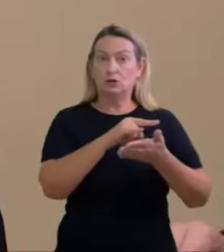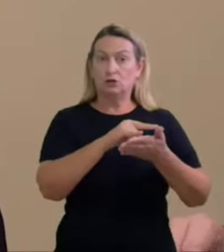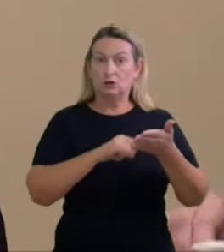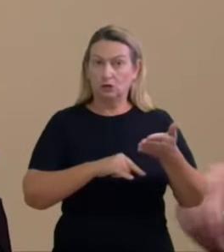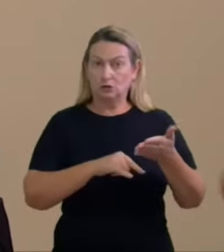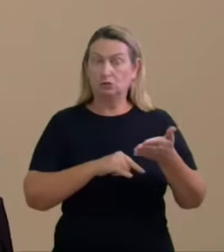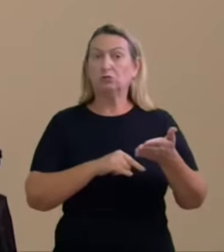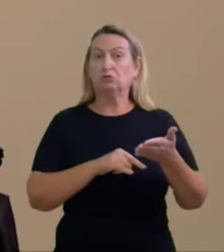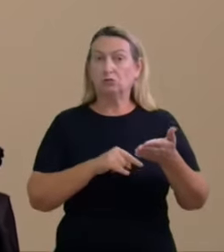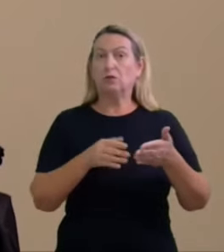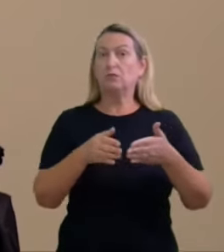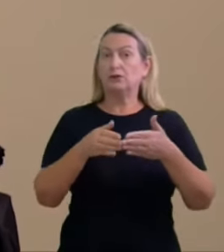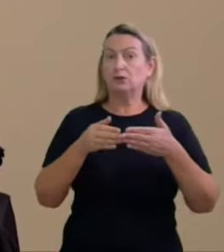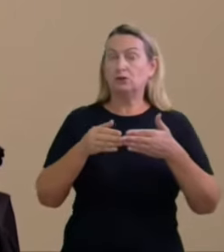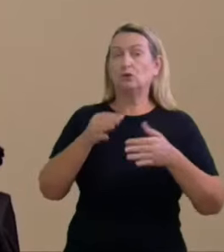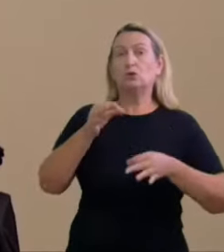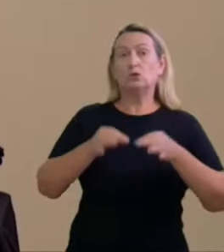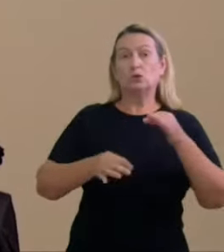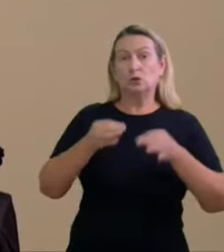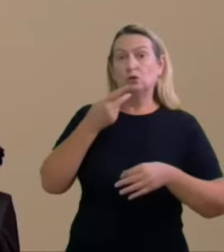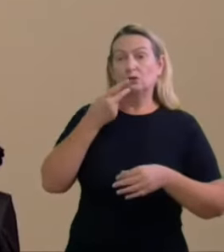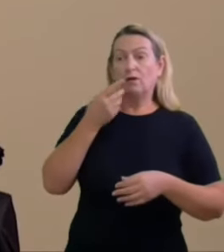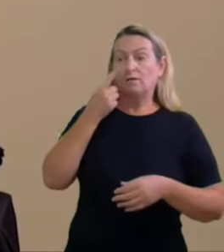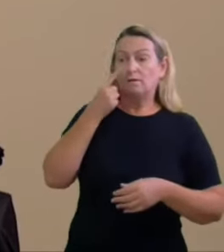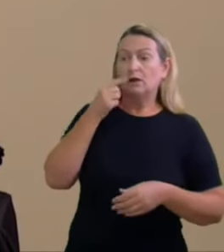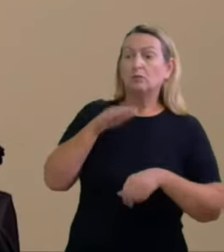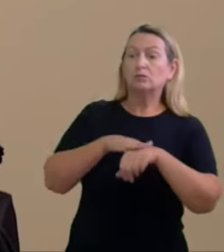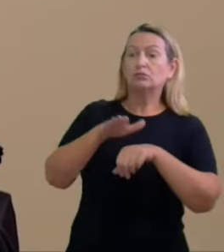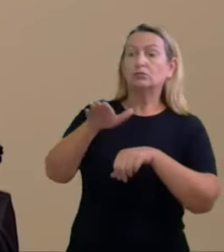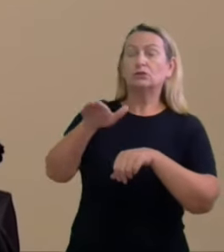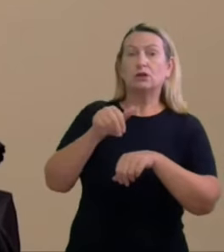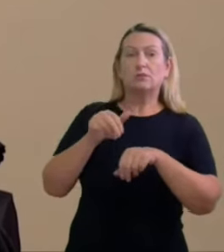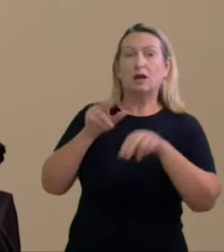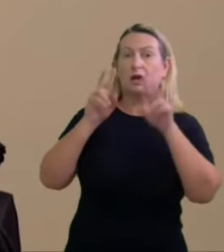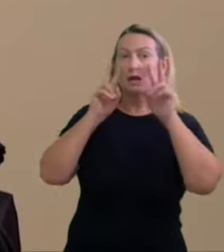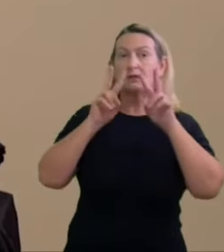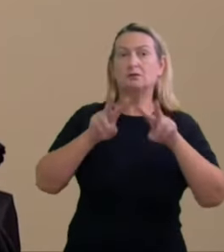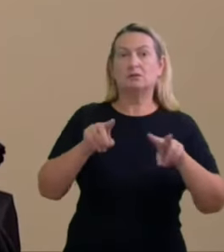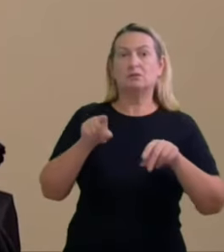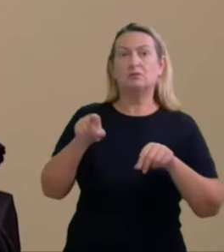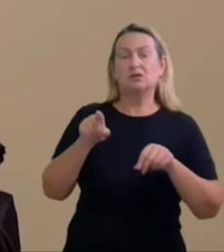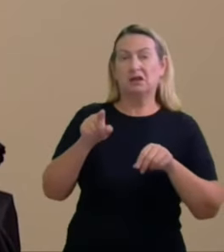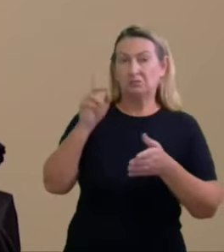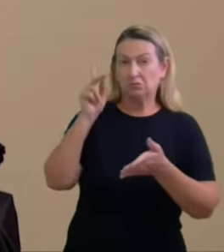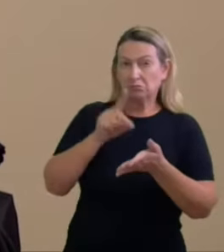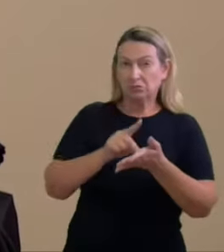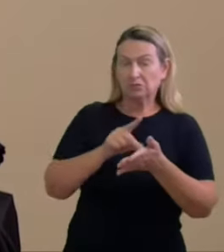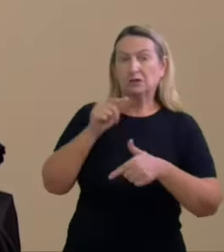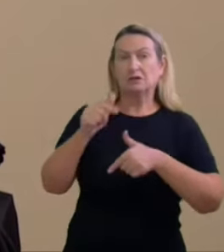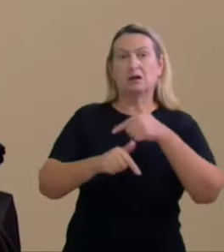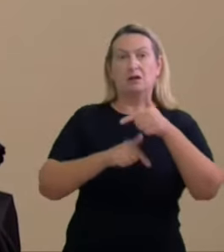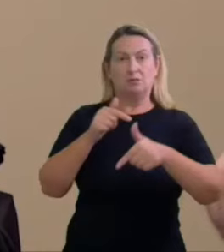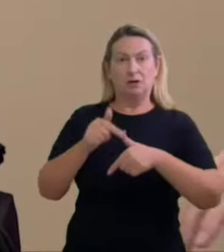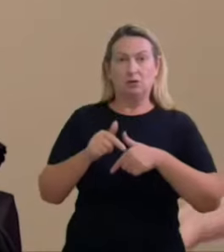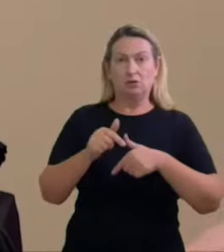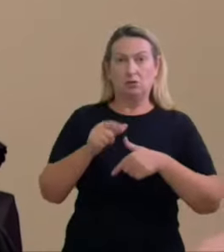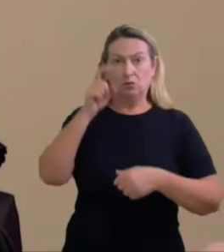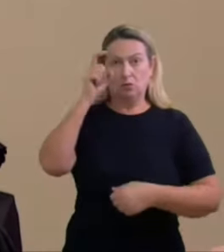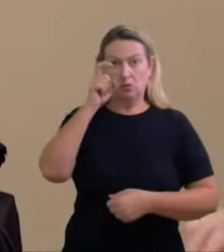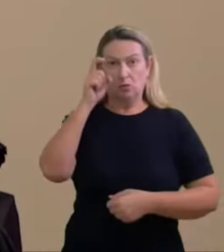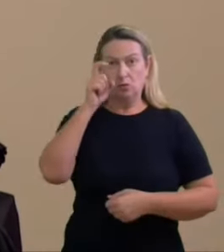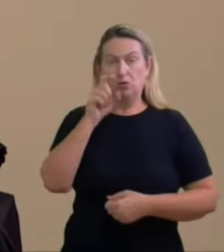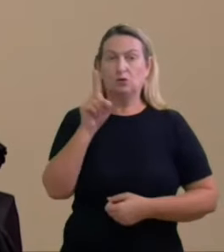testemunha para ver se realmente realizou trabalhos para Sérgio Moro contudo houve a desistência da produção da prova